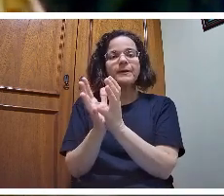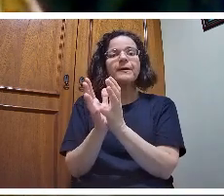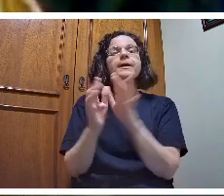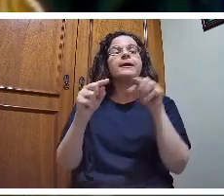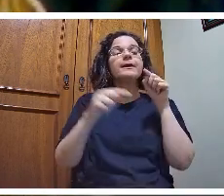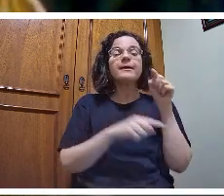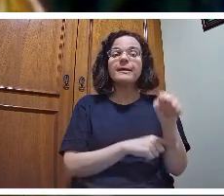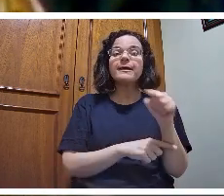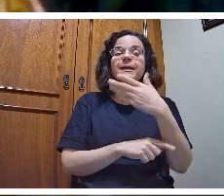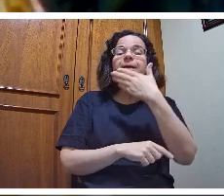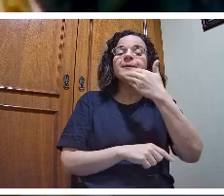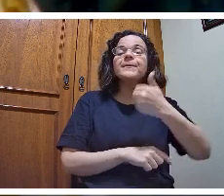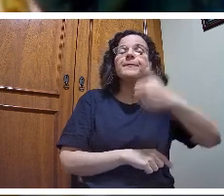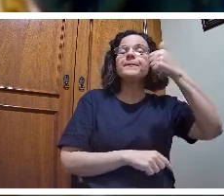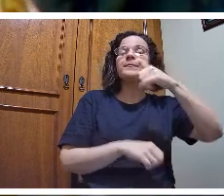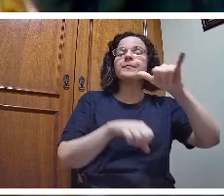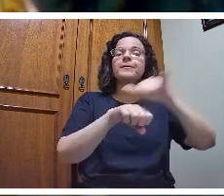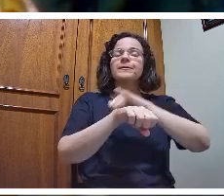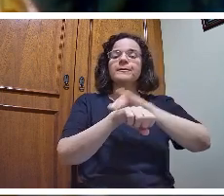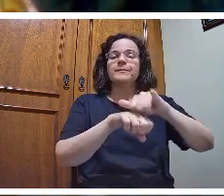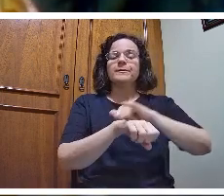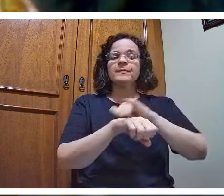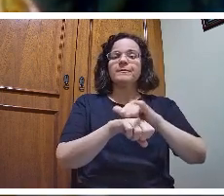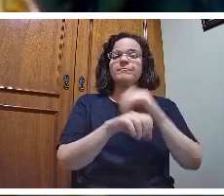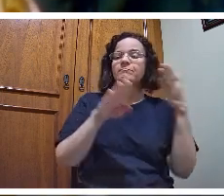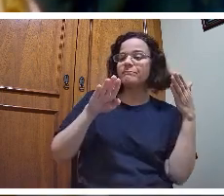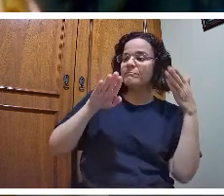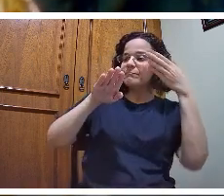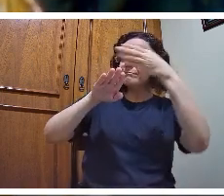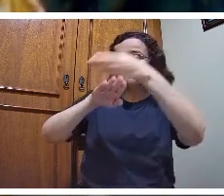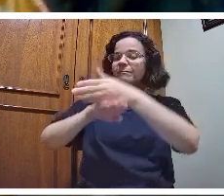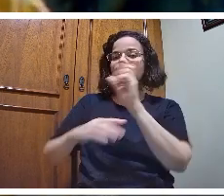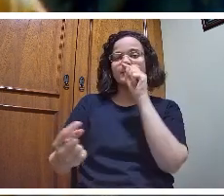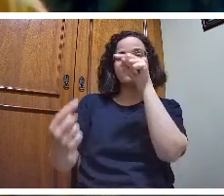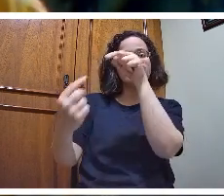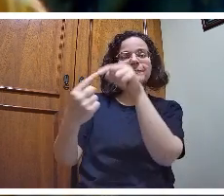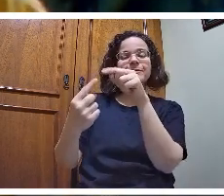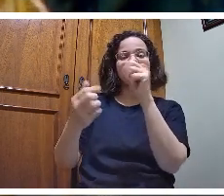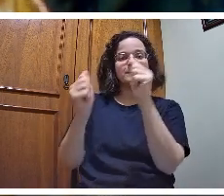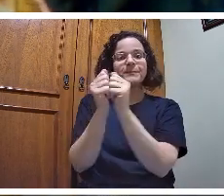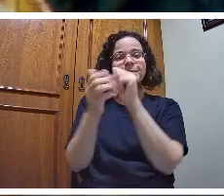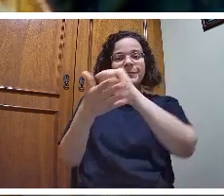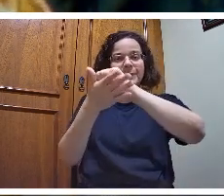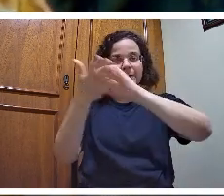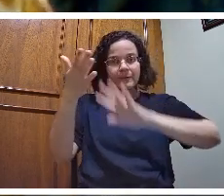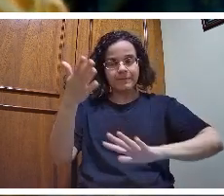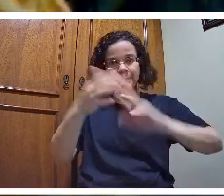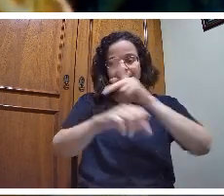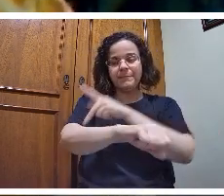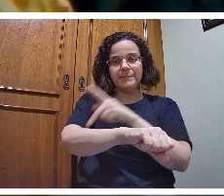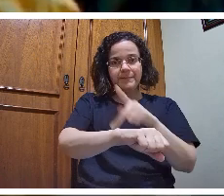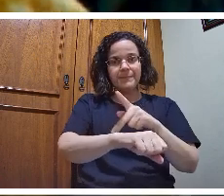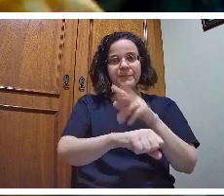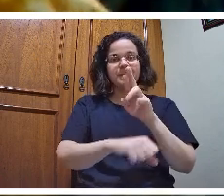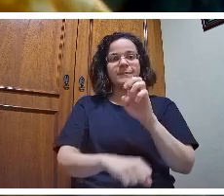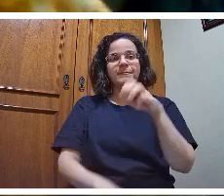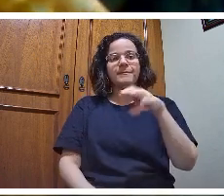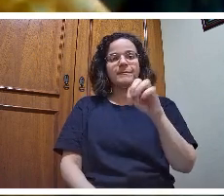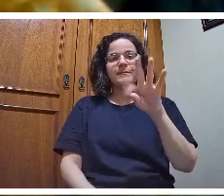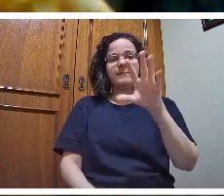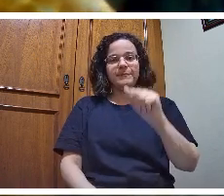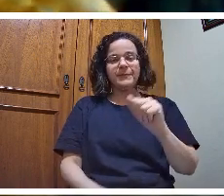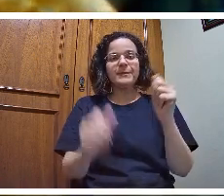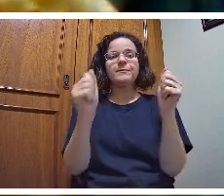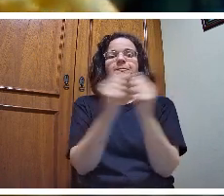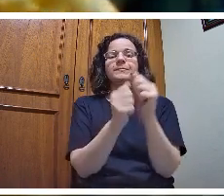atingir, através de uma atividade pedagógica remota, os seus estudantes. Nesse sentido, nós temos profissionais